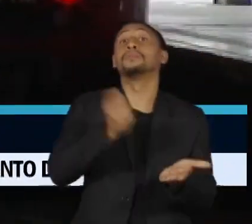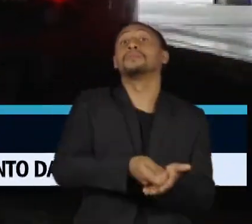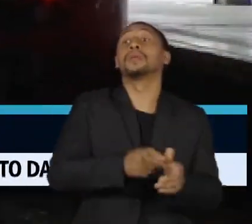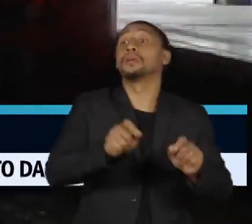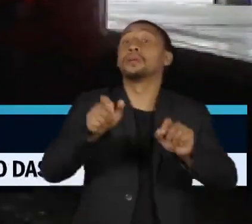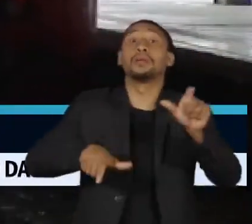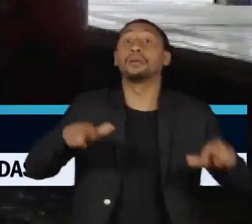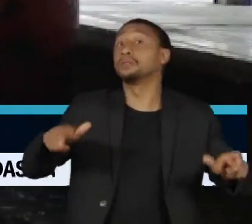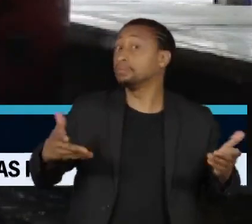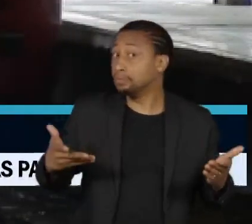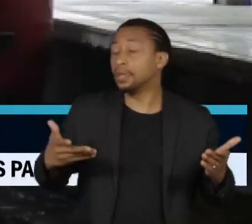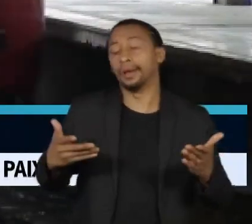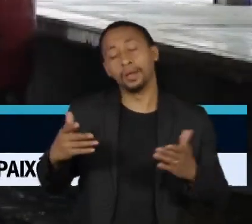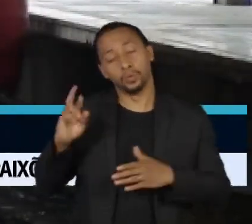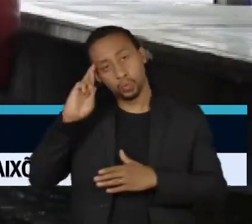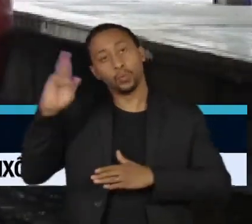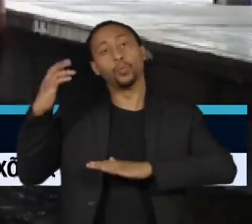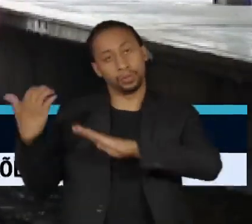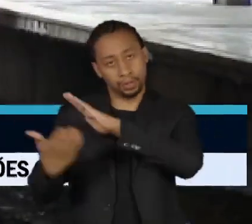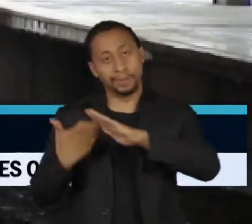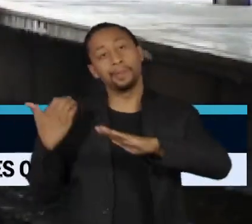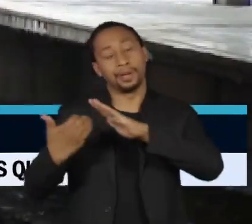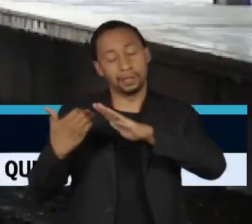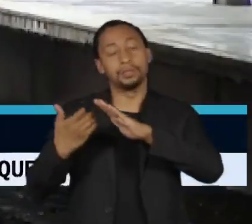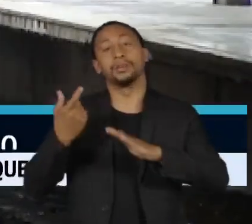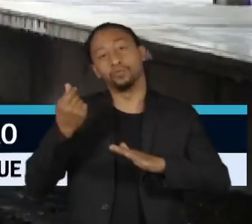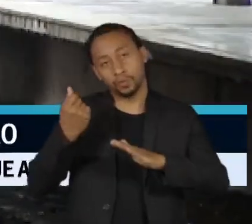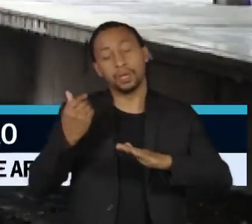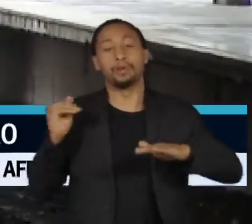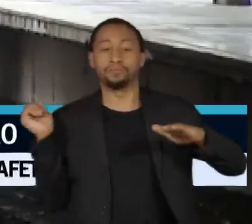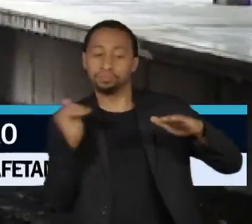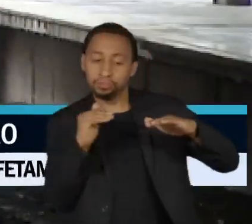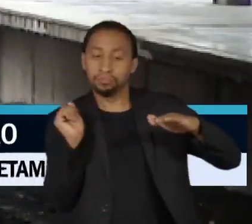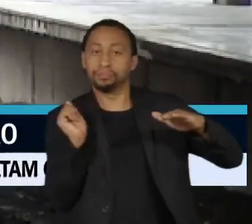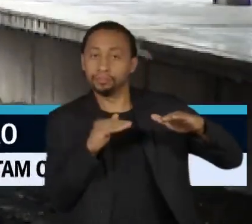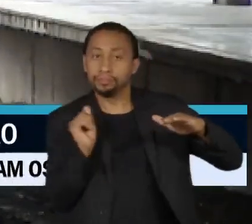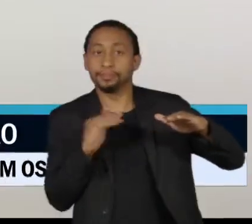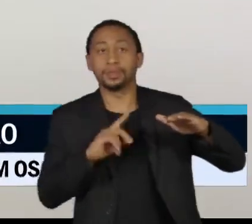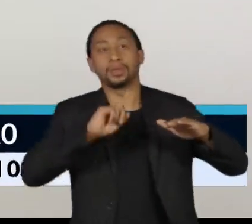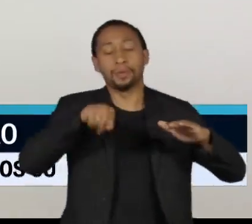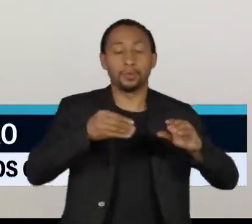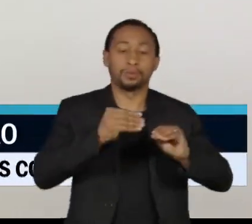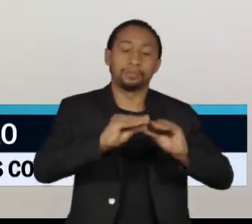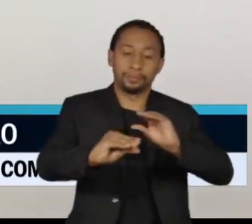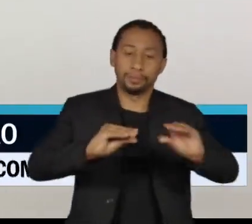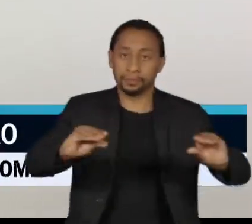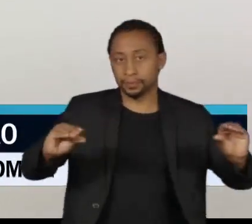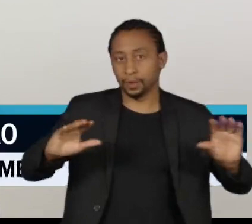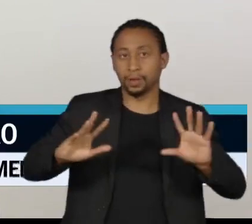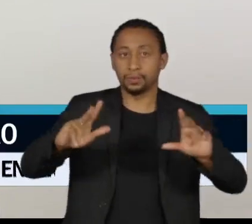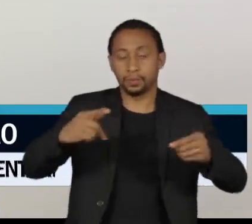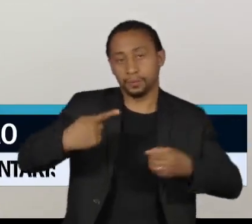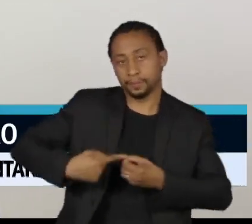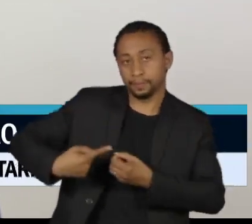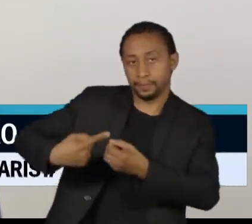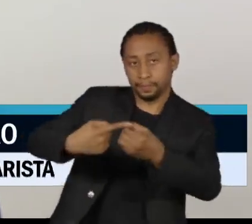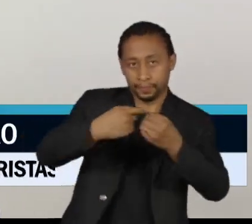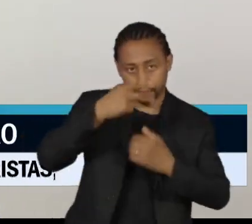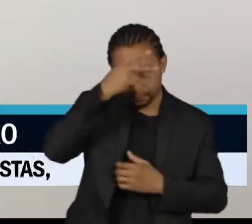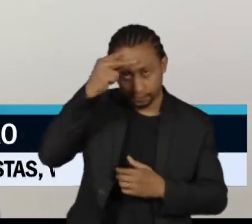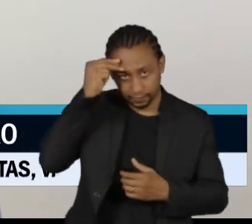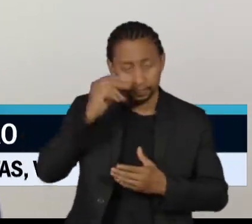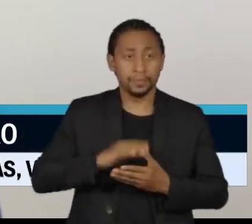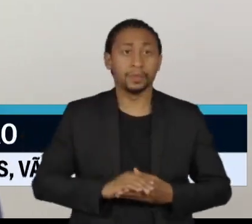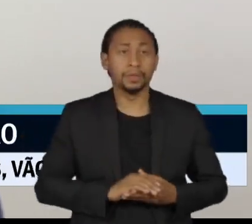empregadores, numa espécie de fundo nacional que seria repassado aos municípios. O Vale Transportes, ele ser